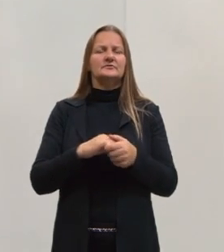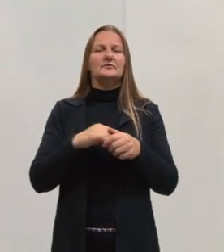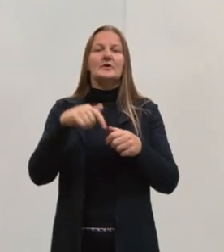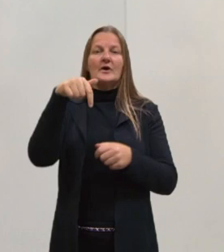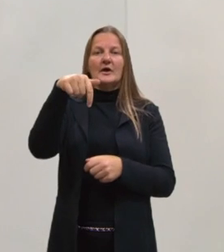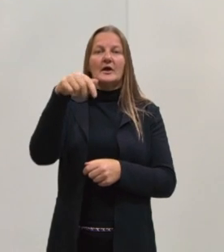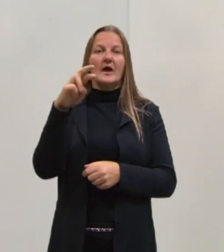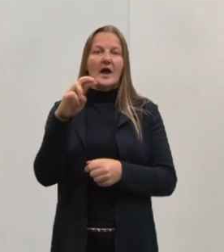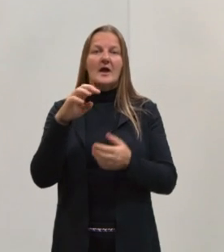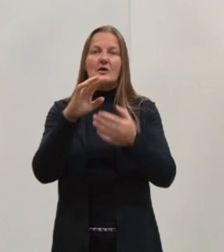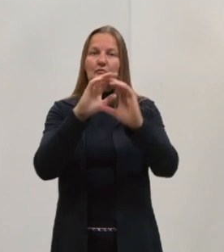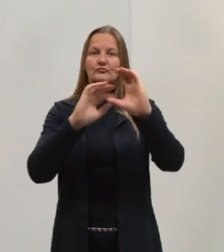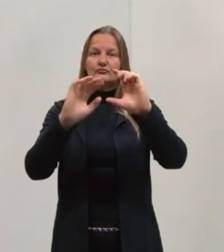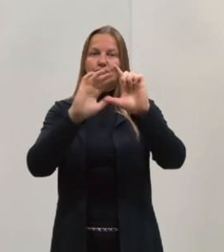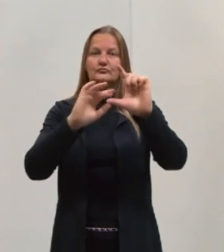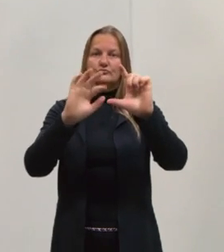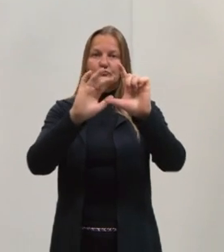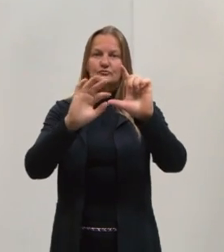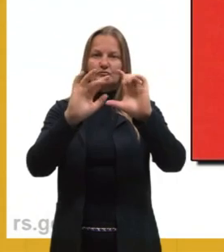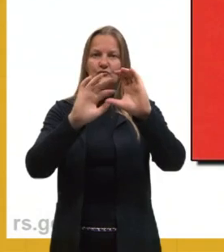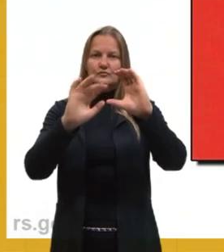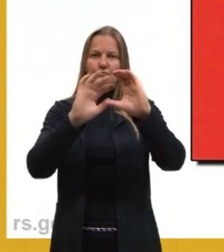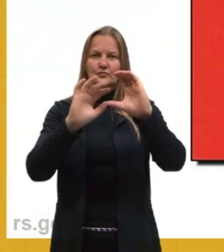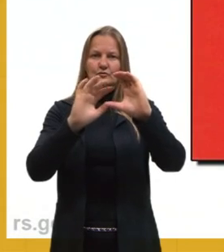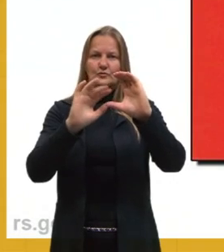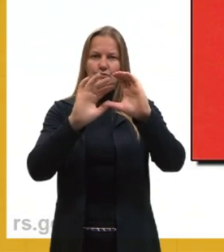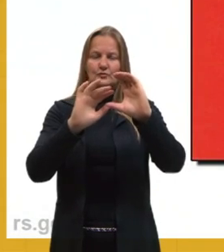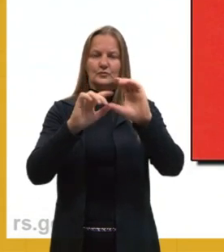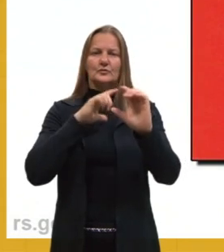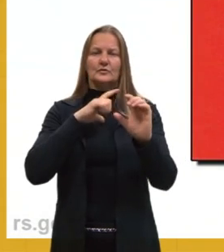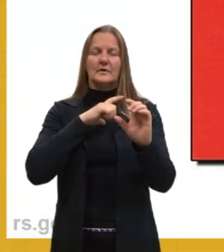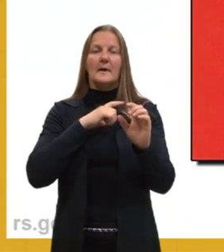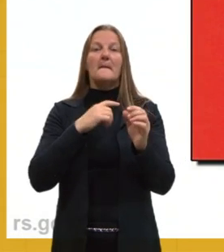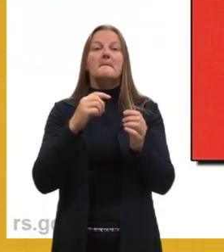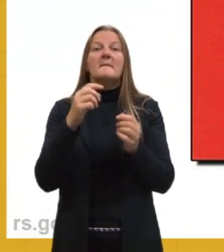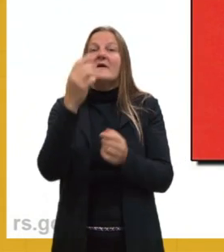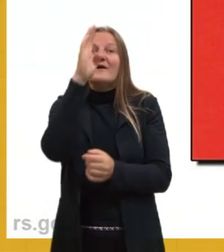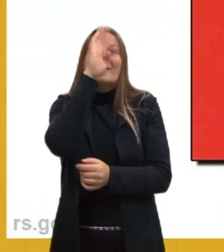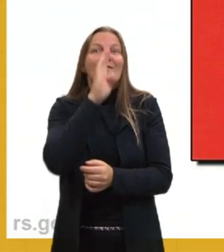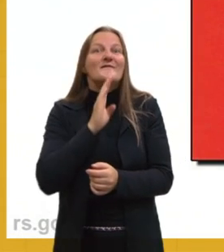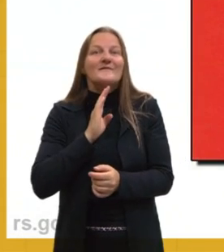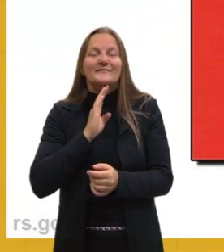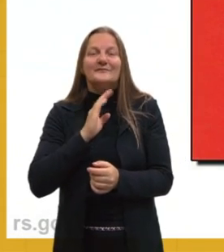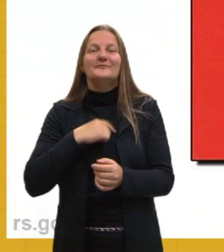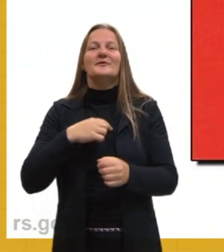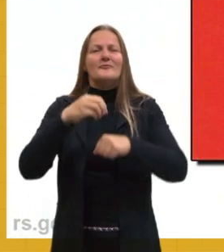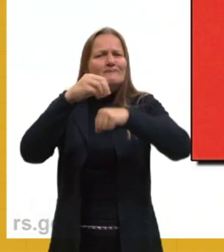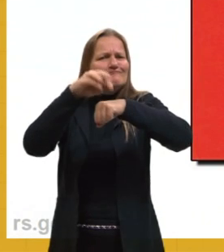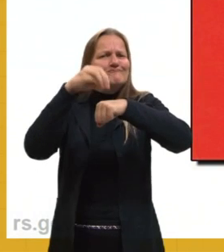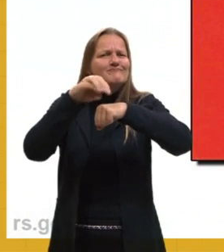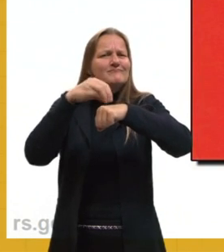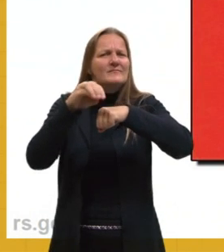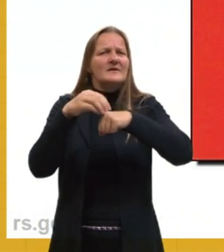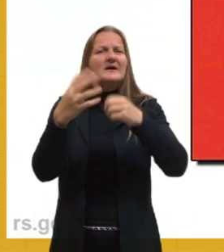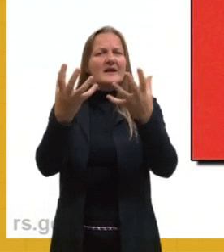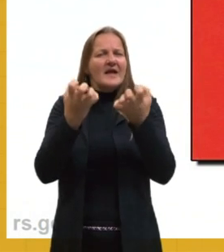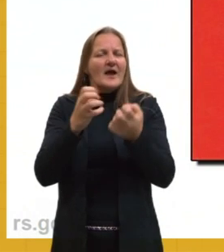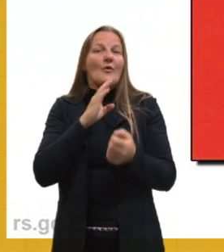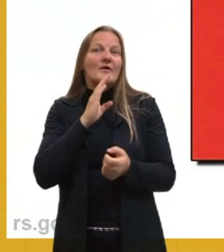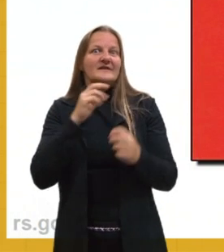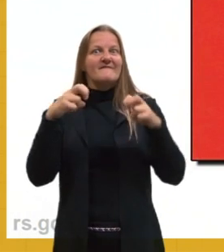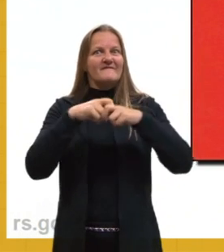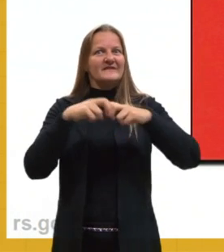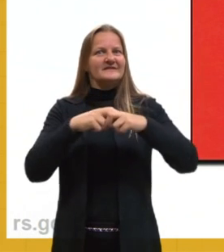vocês conseguem encontrar a versão gratuita desses livros. Inclusive eu recomendo muito mais para quem quer conhecer a